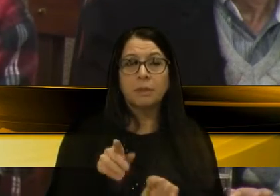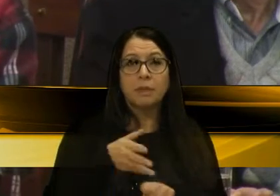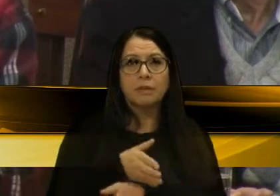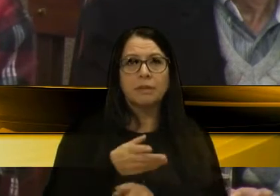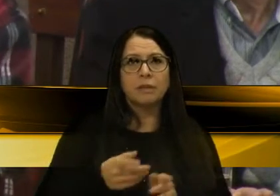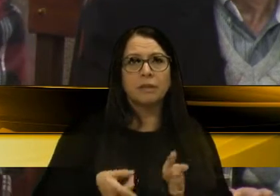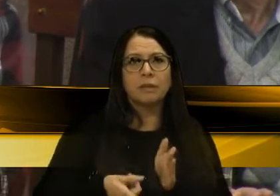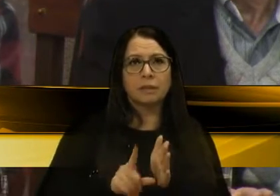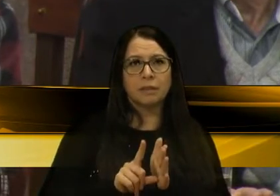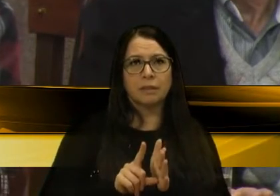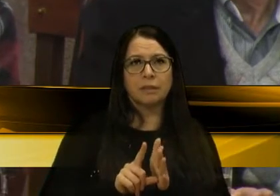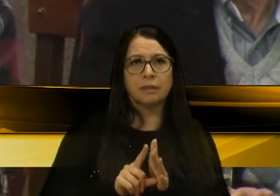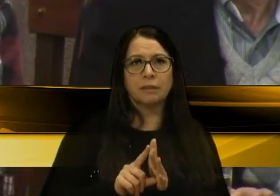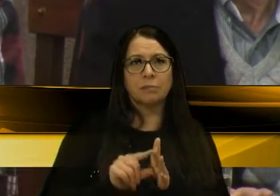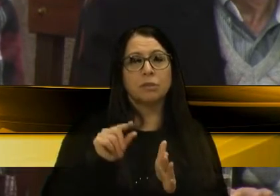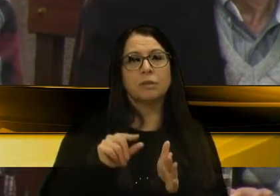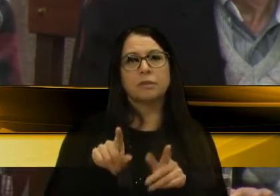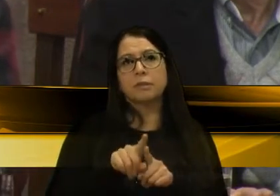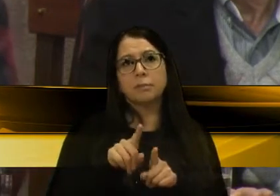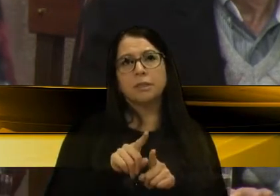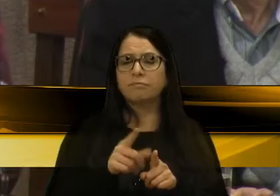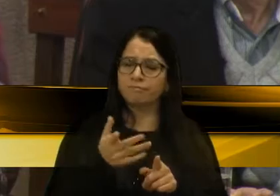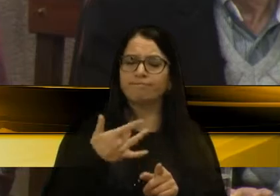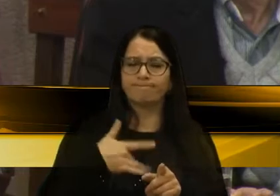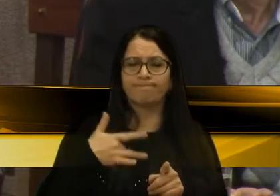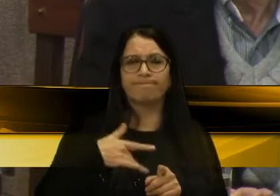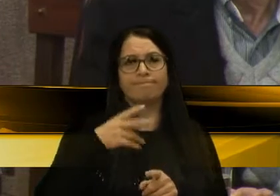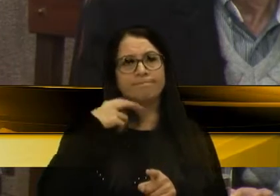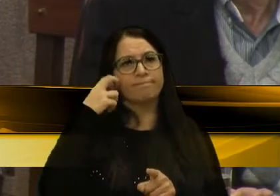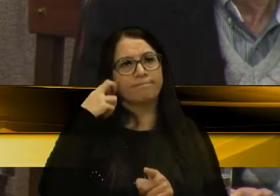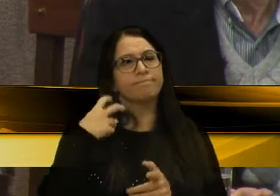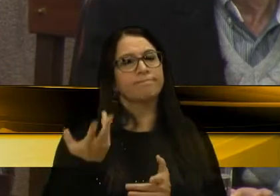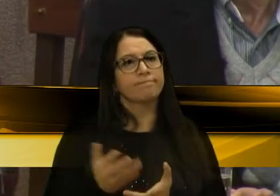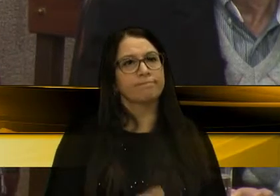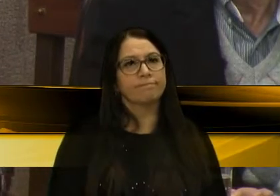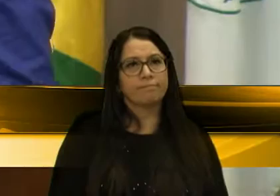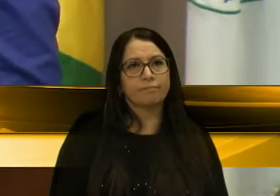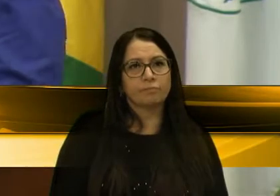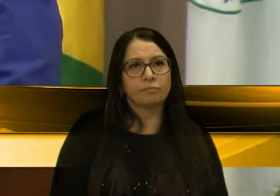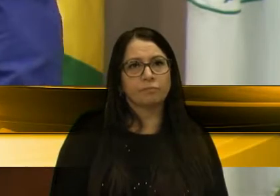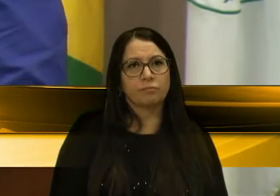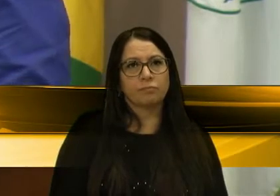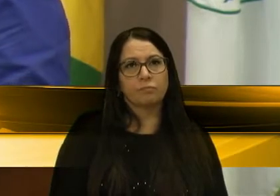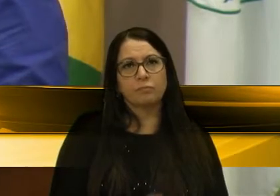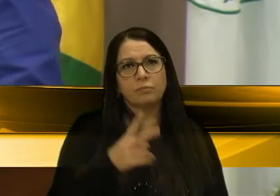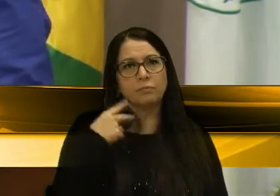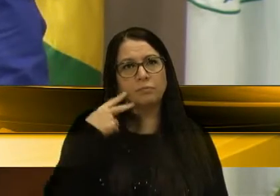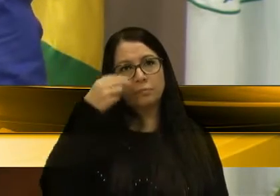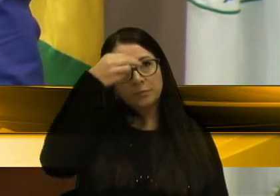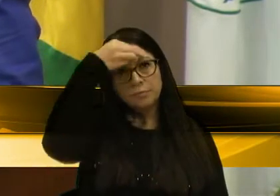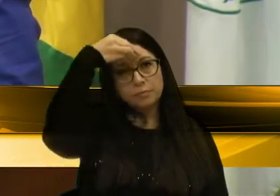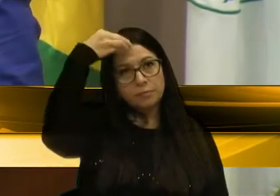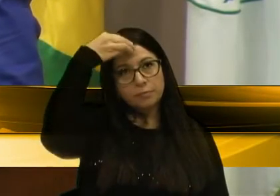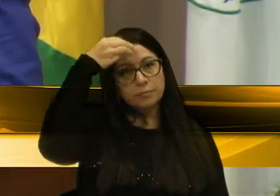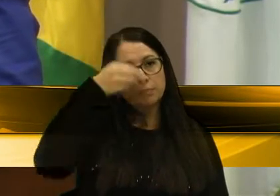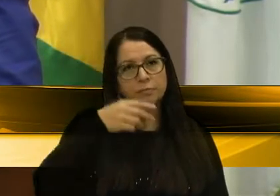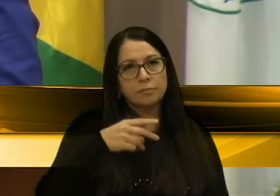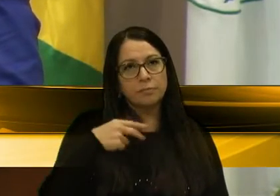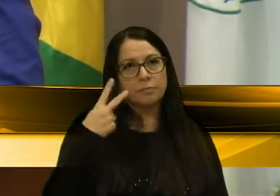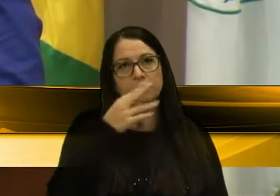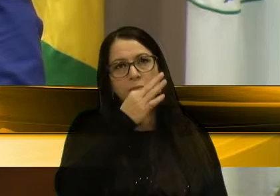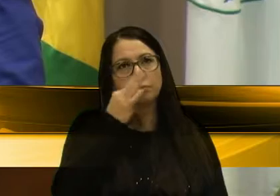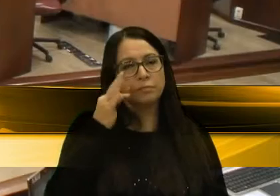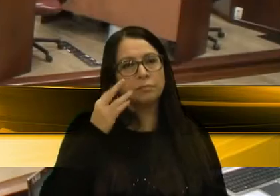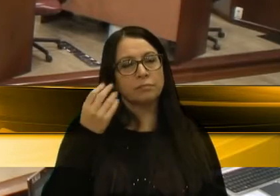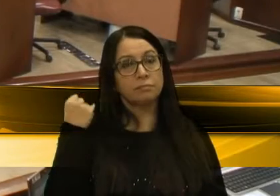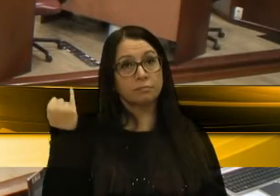um pouquinho antes. Então, é lamentável, é vergonha, pode dizer. Seu à parte, vereador Kiko. Vereadora Tatiana, é muito